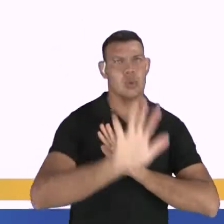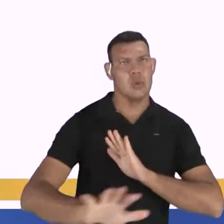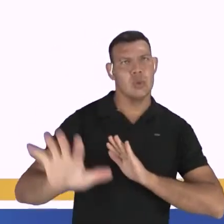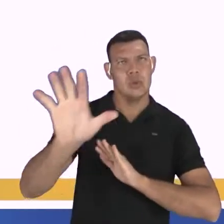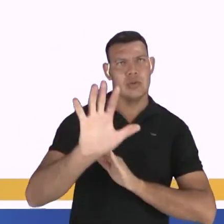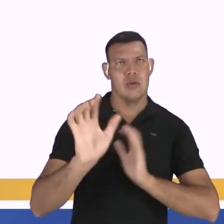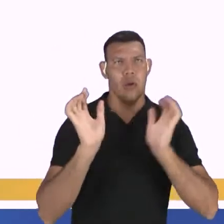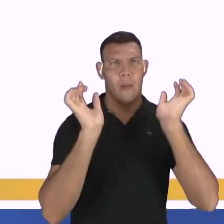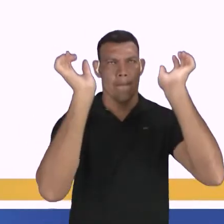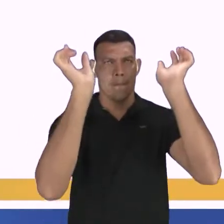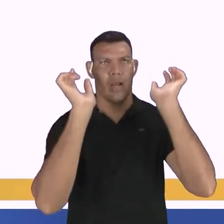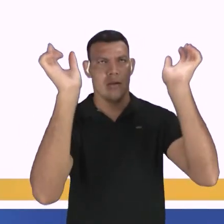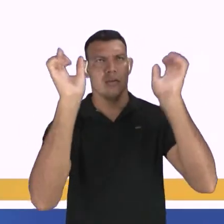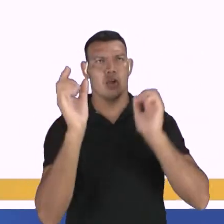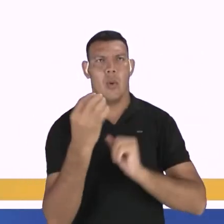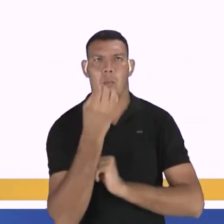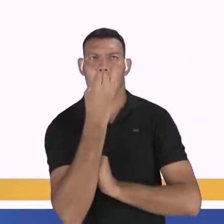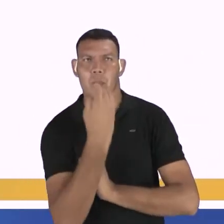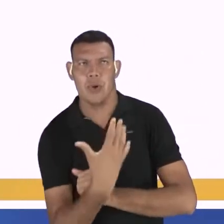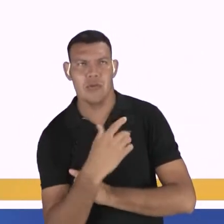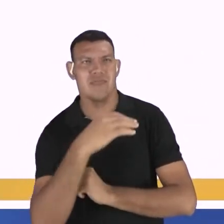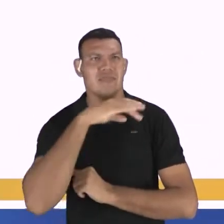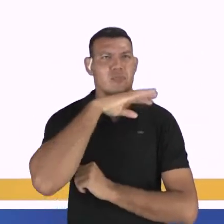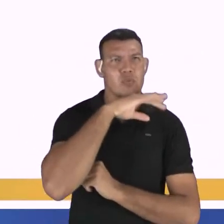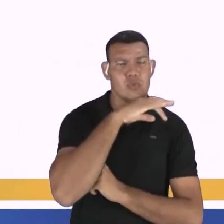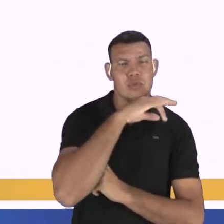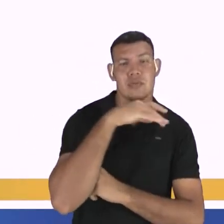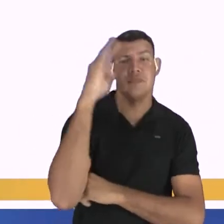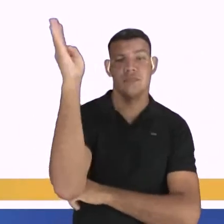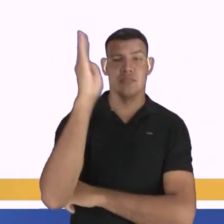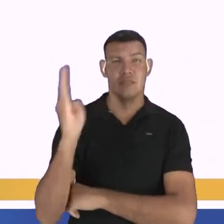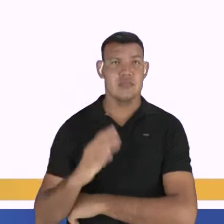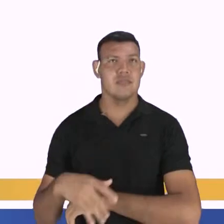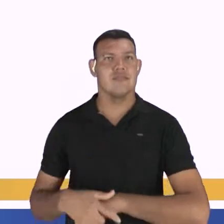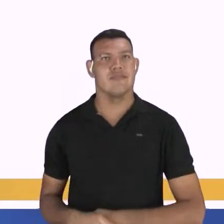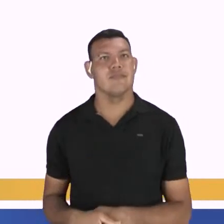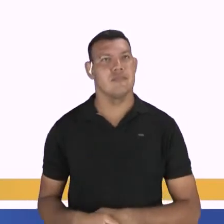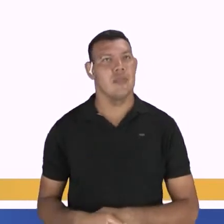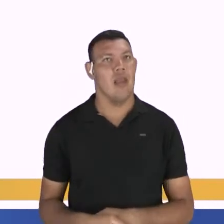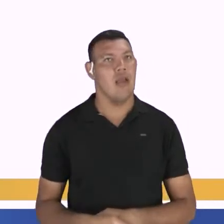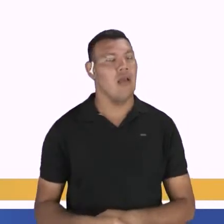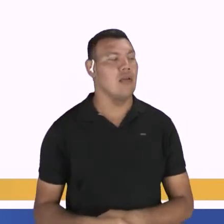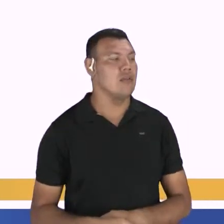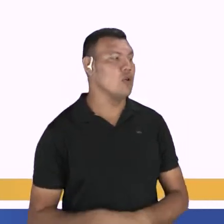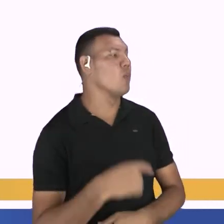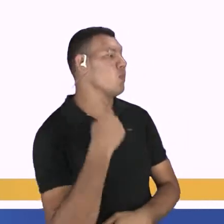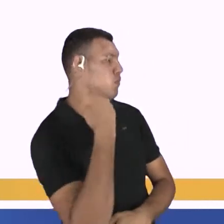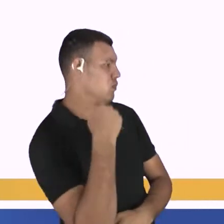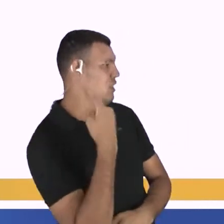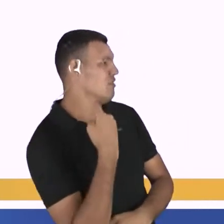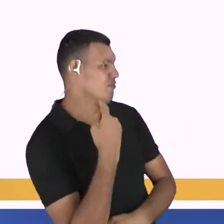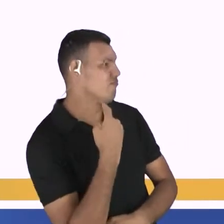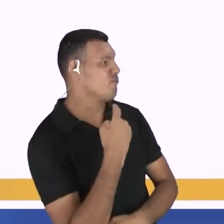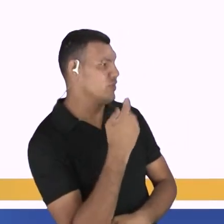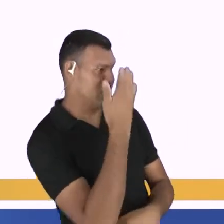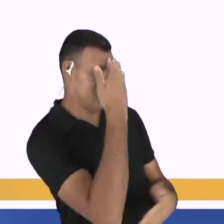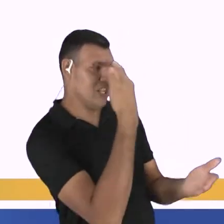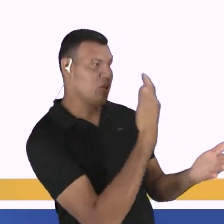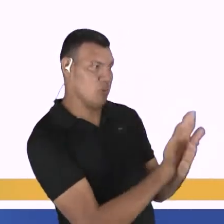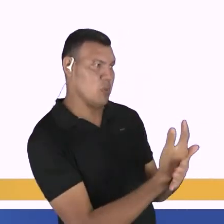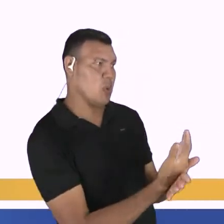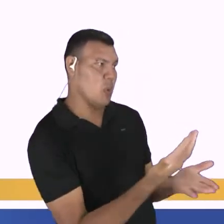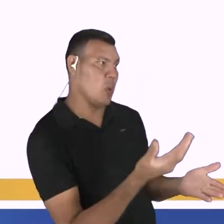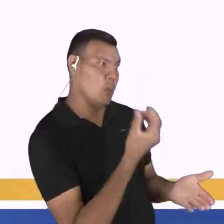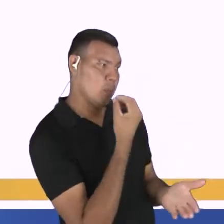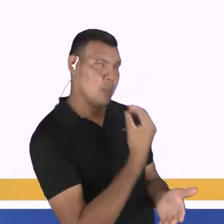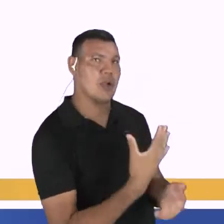para o Brasil? Os deputados acham que é boa. Então, deve ser ruim. Olha só, gente. Qual